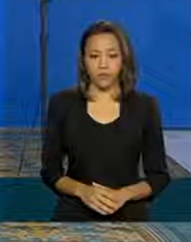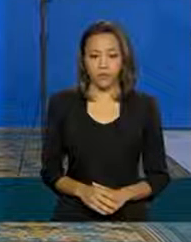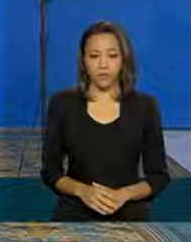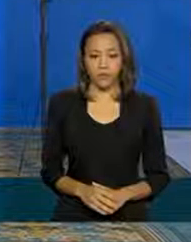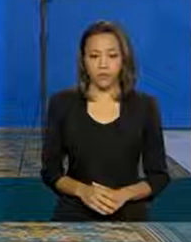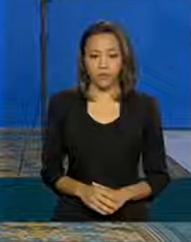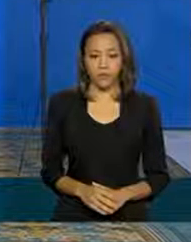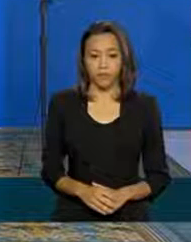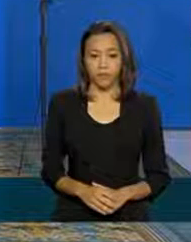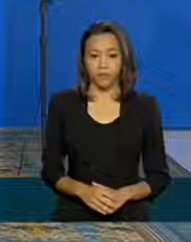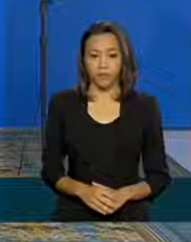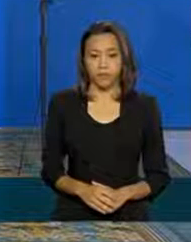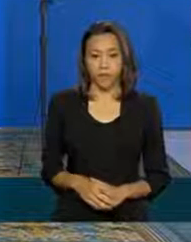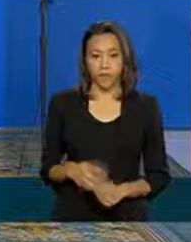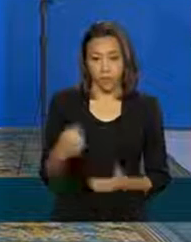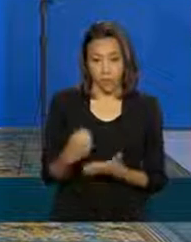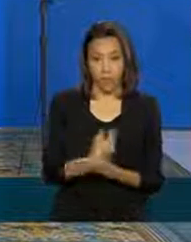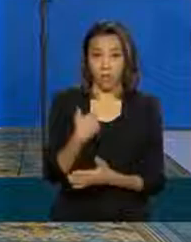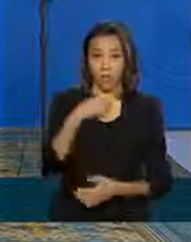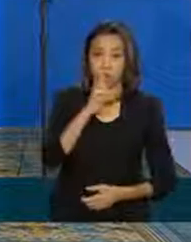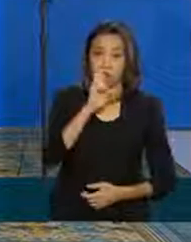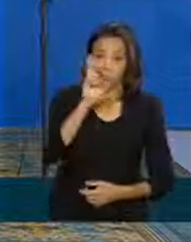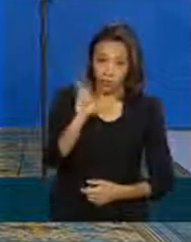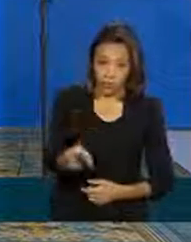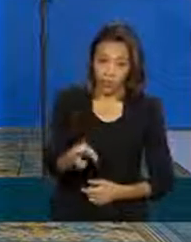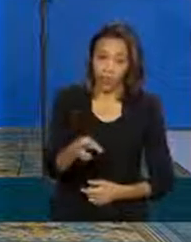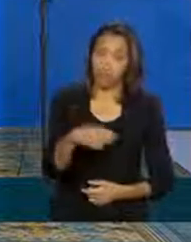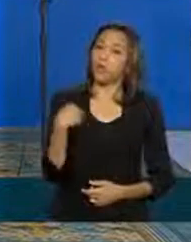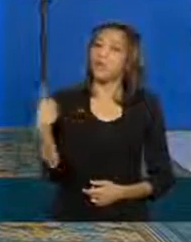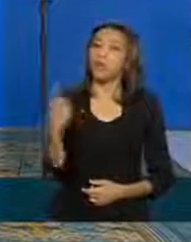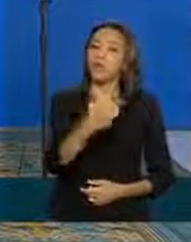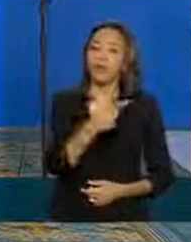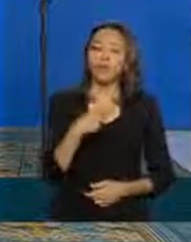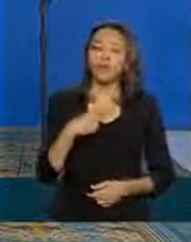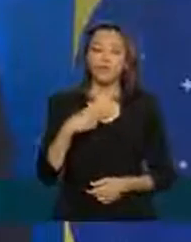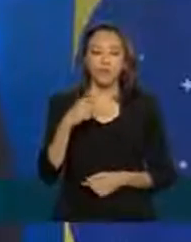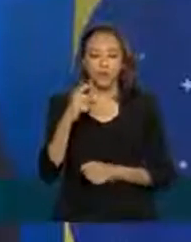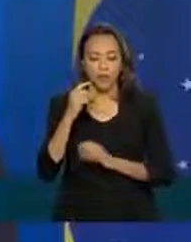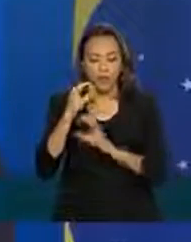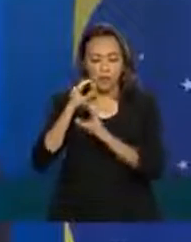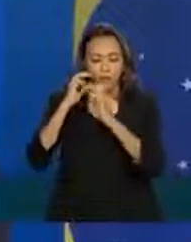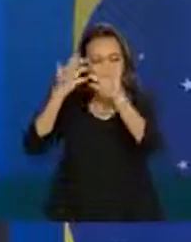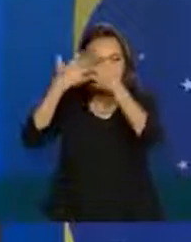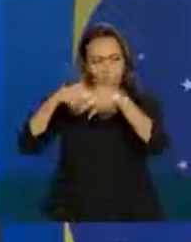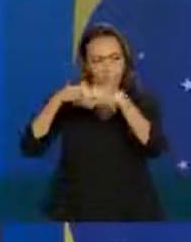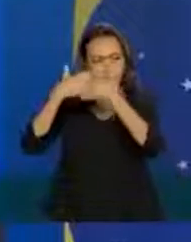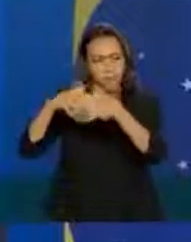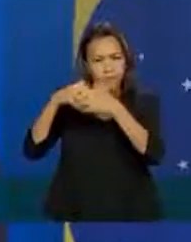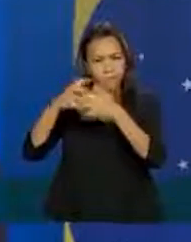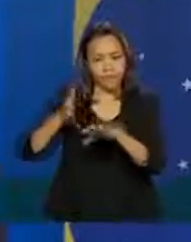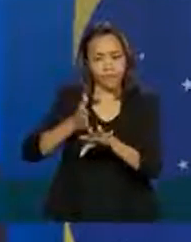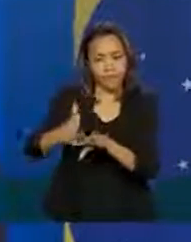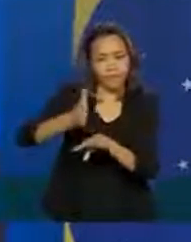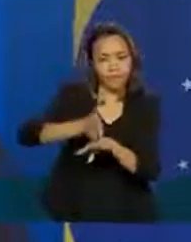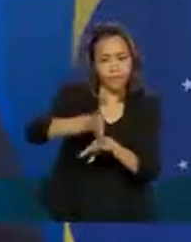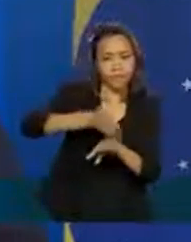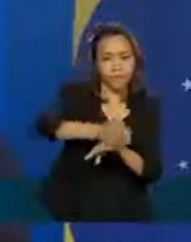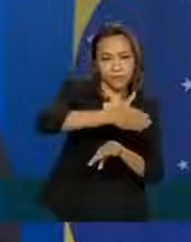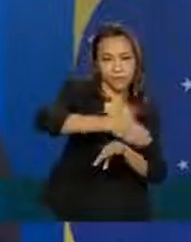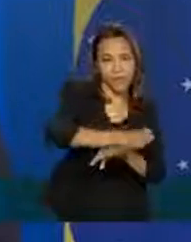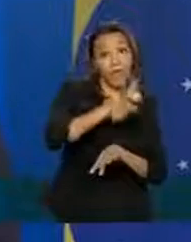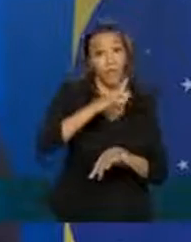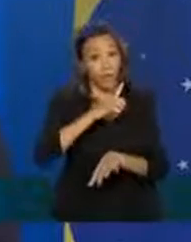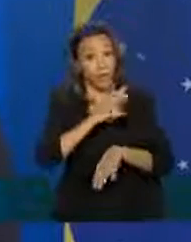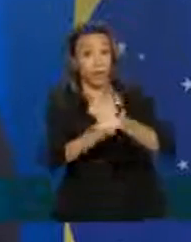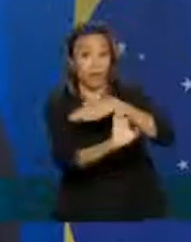como eu mencionei anteriormente a gente fez uma análise segmentada então tem as grandes empresas que tendem a ter mais caixa